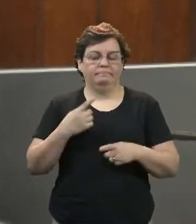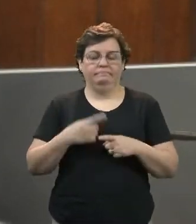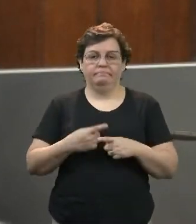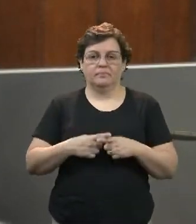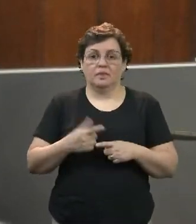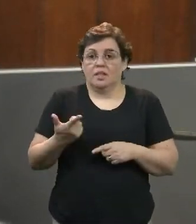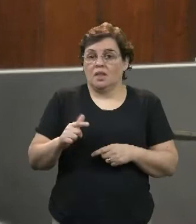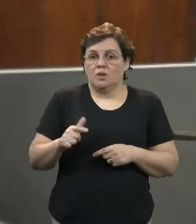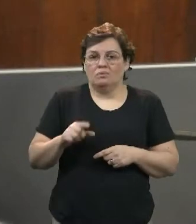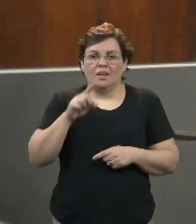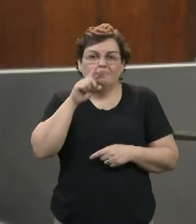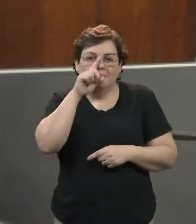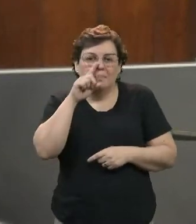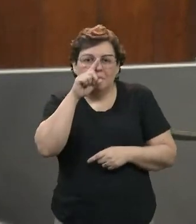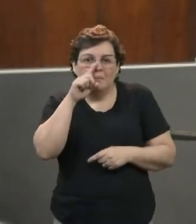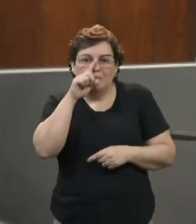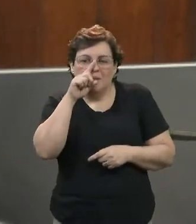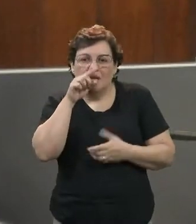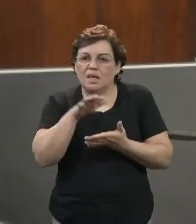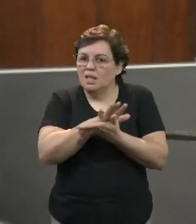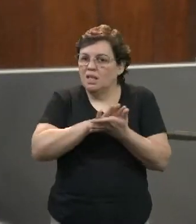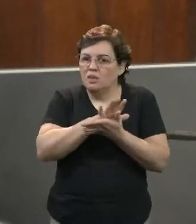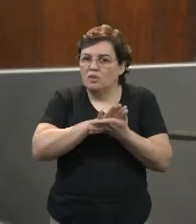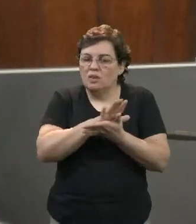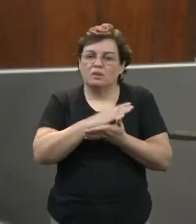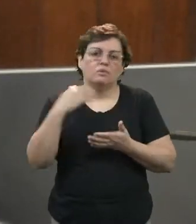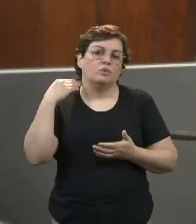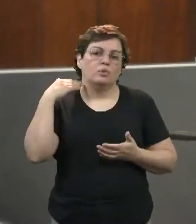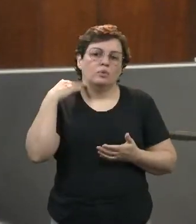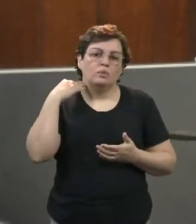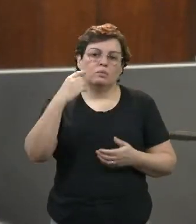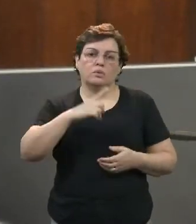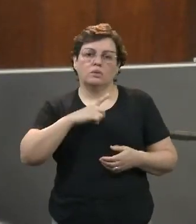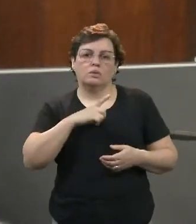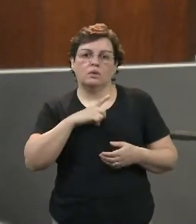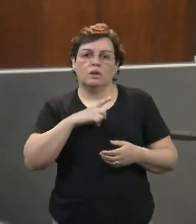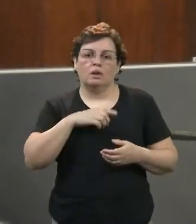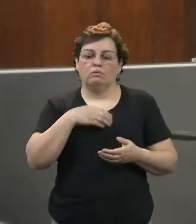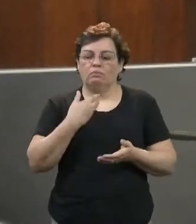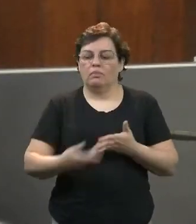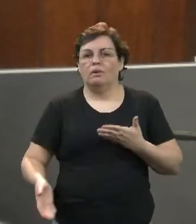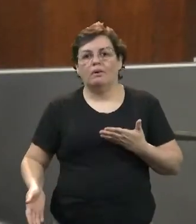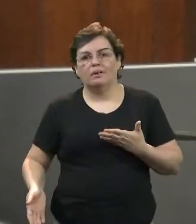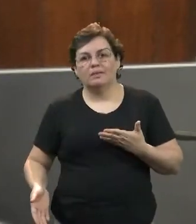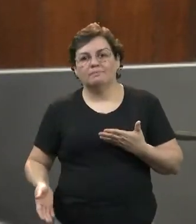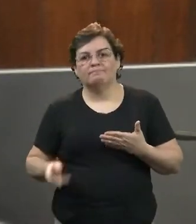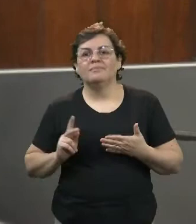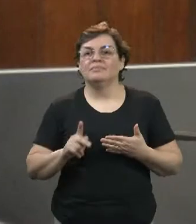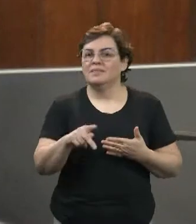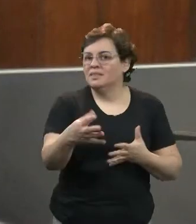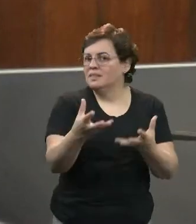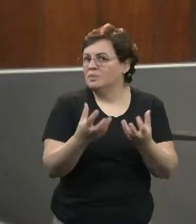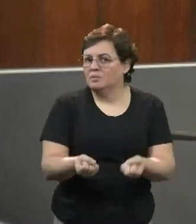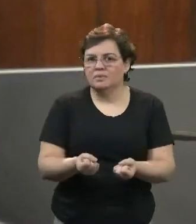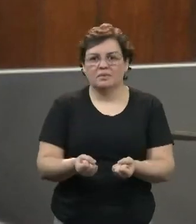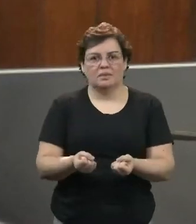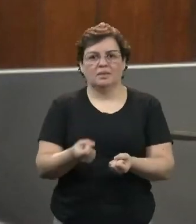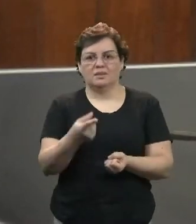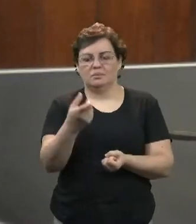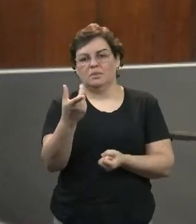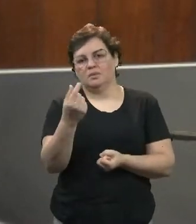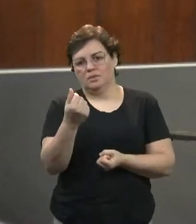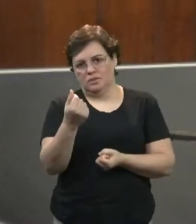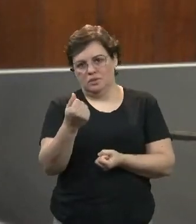risco da instituição financeira ter nenhum percalço do recebimento desses consignados.